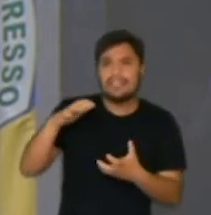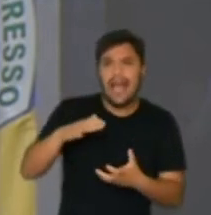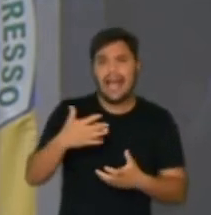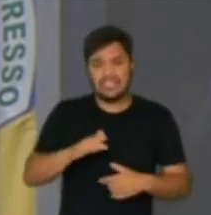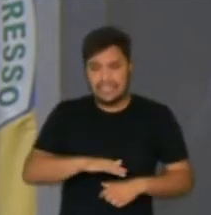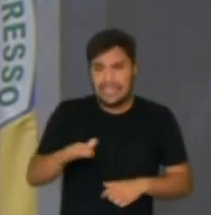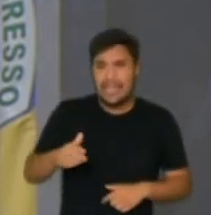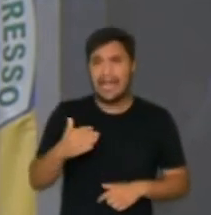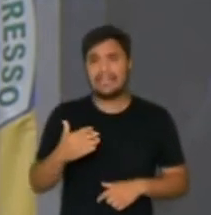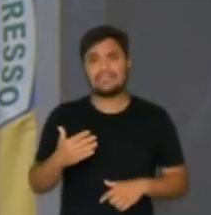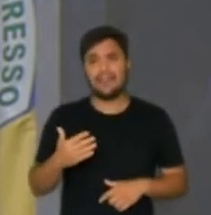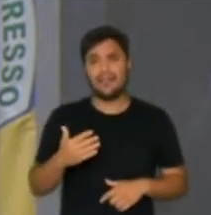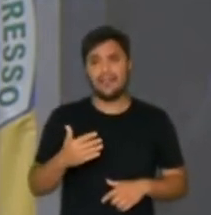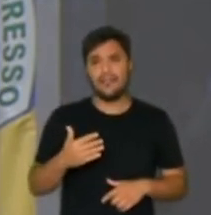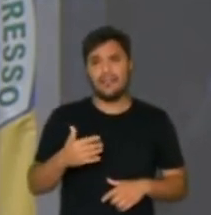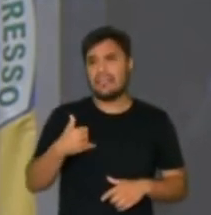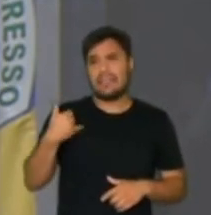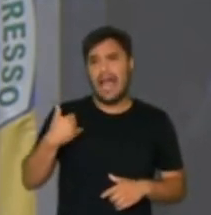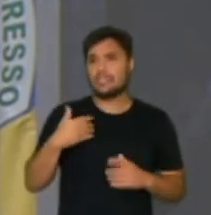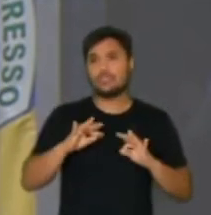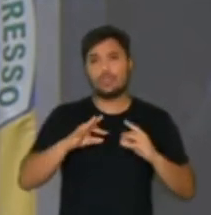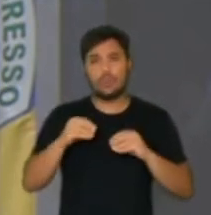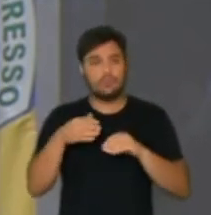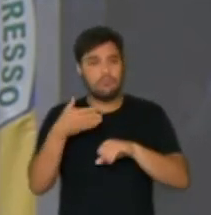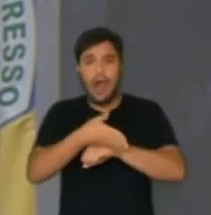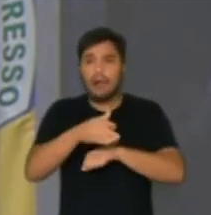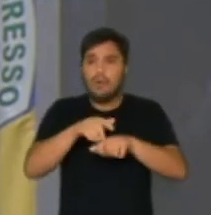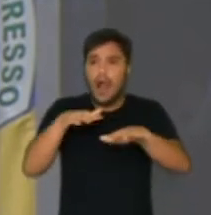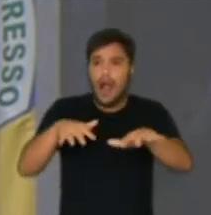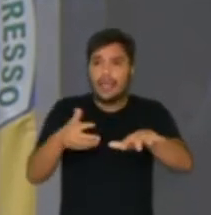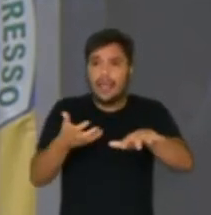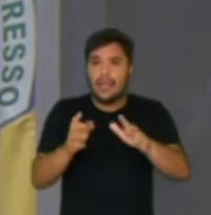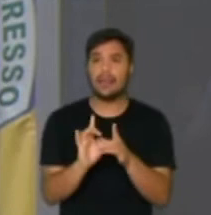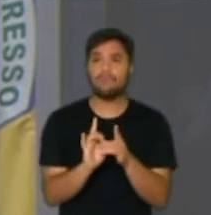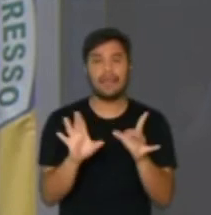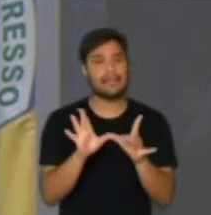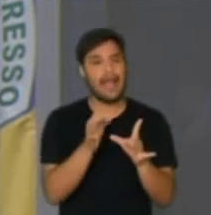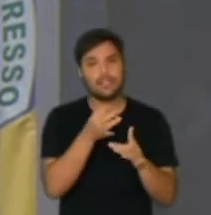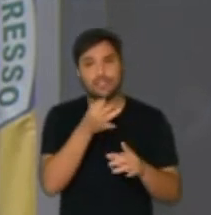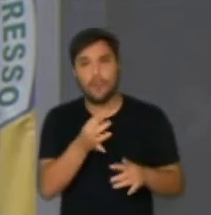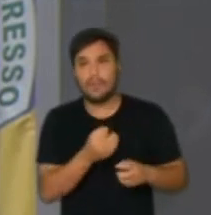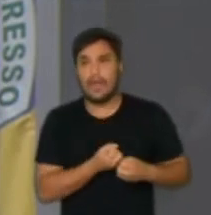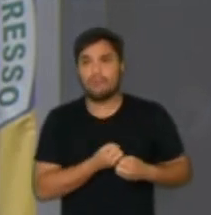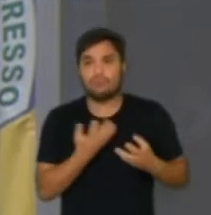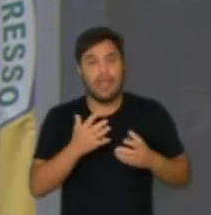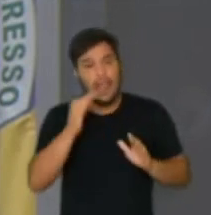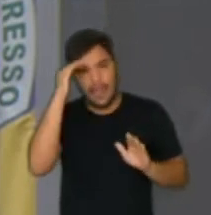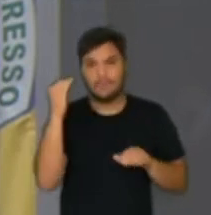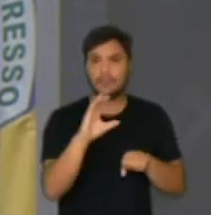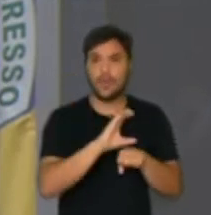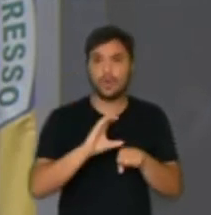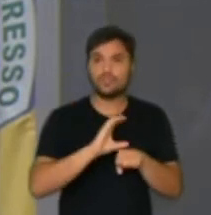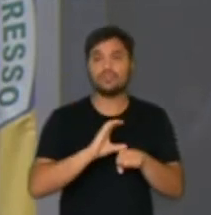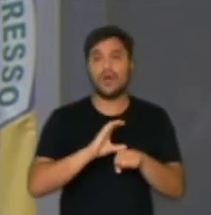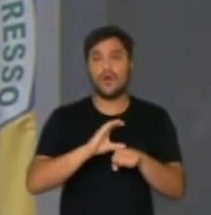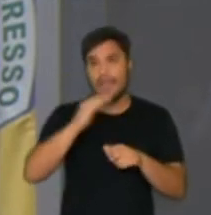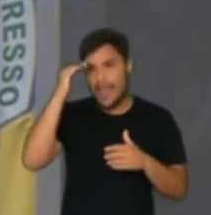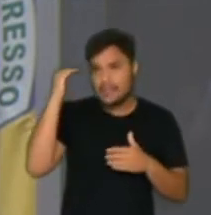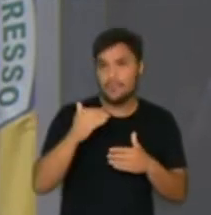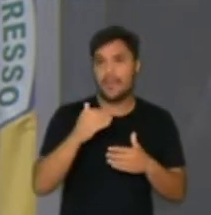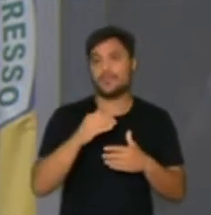crianças, pedindo só uma coisa, liberdade de expressão, respeito à Constituição, respeito às instituições.